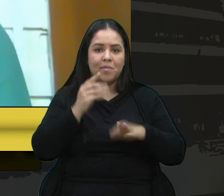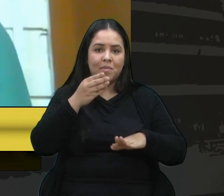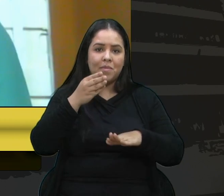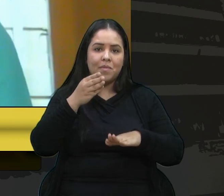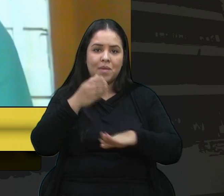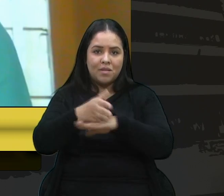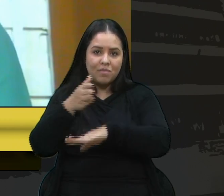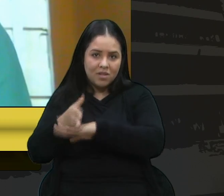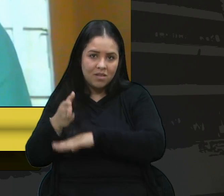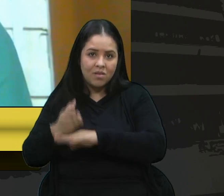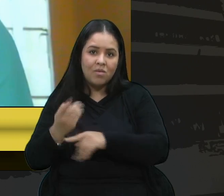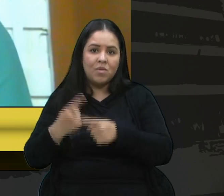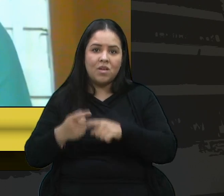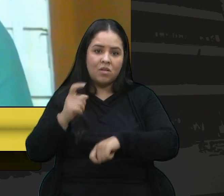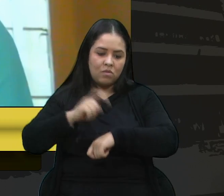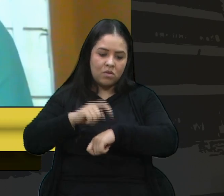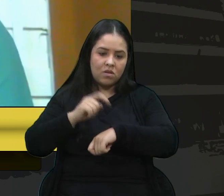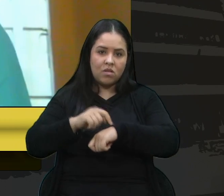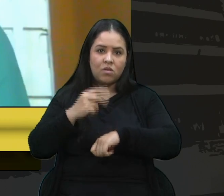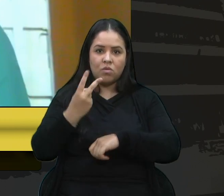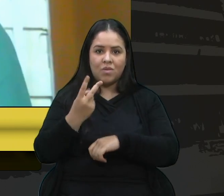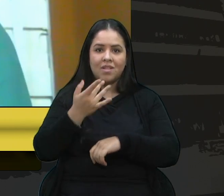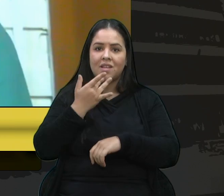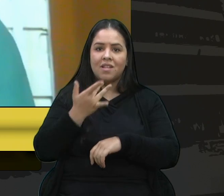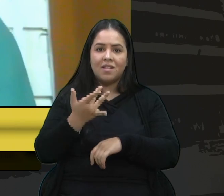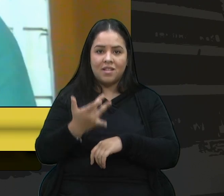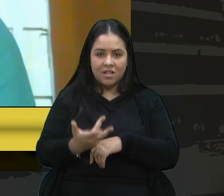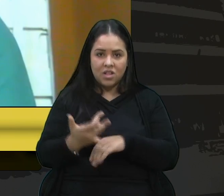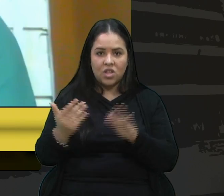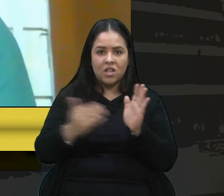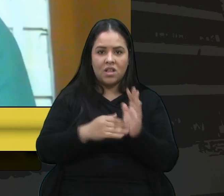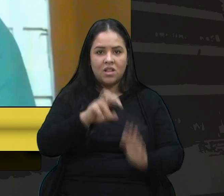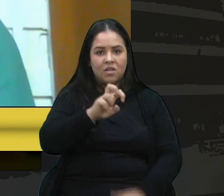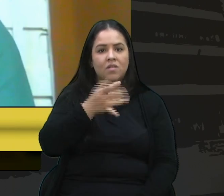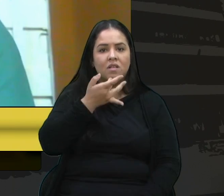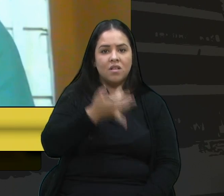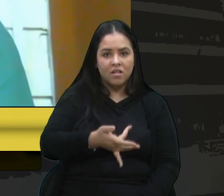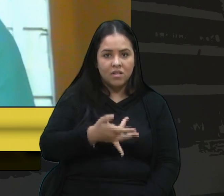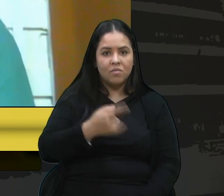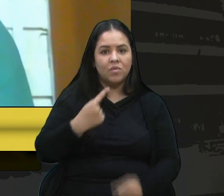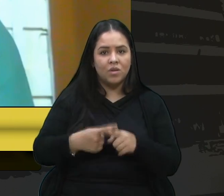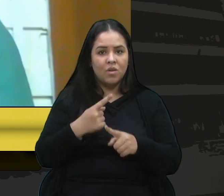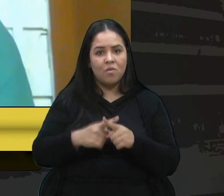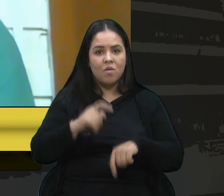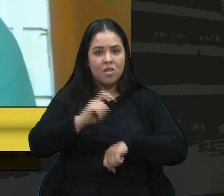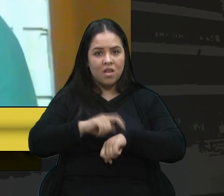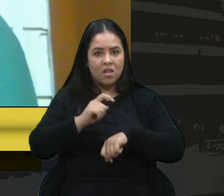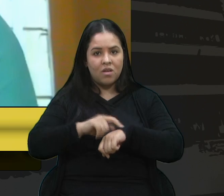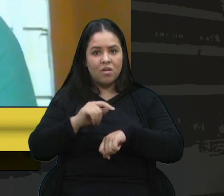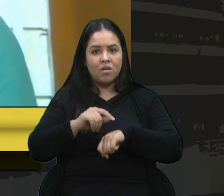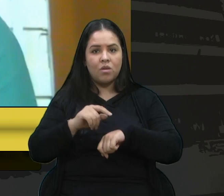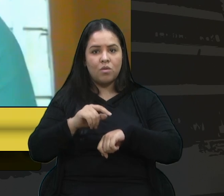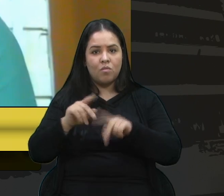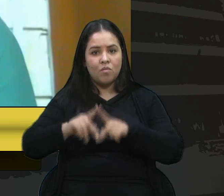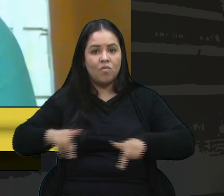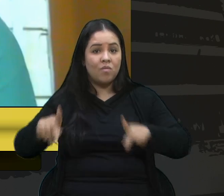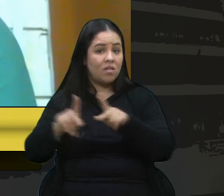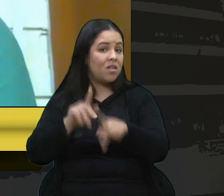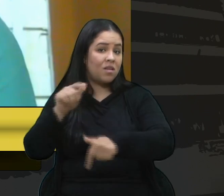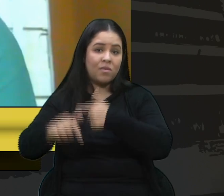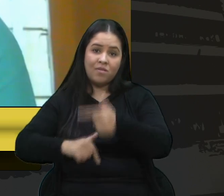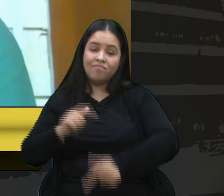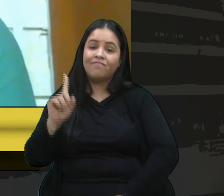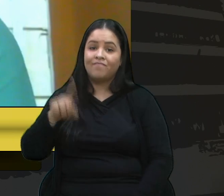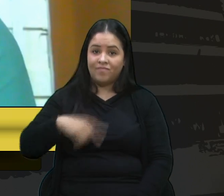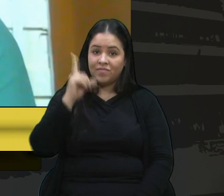ainda mais no horário das duas às cinco da tarde, que é o horário que a população no geral estão trabalhando. Então, é algo bem